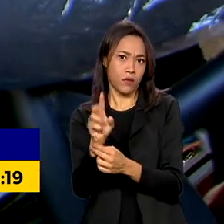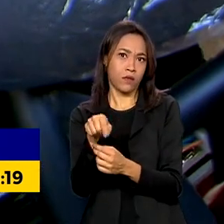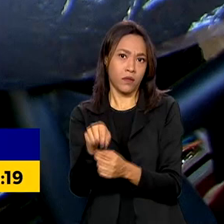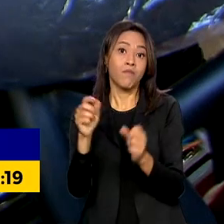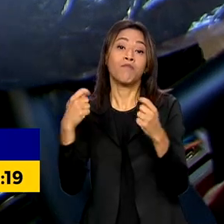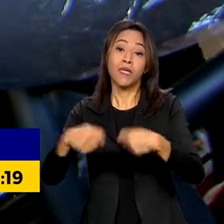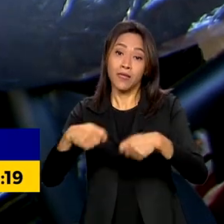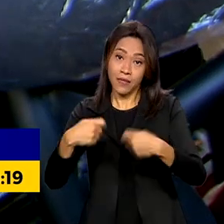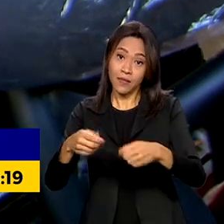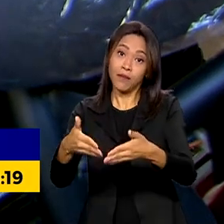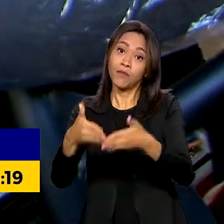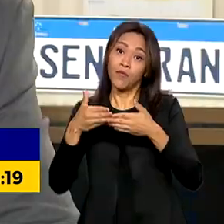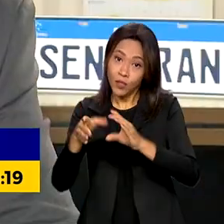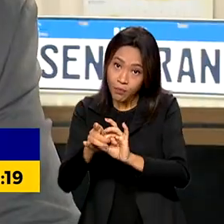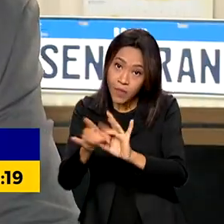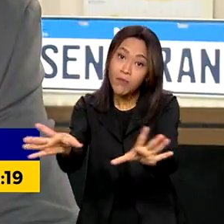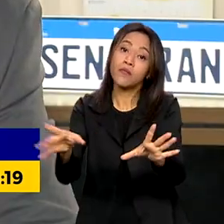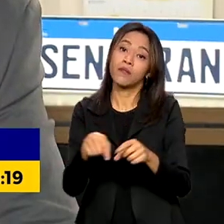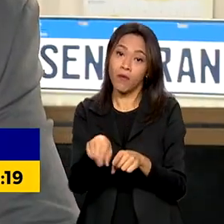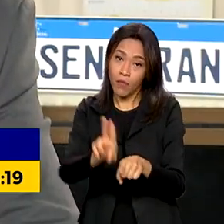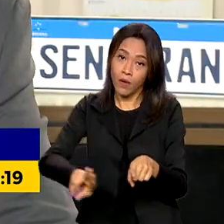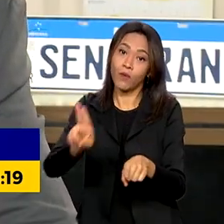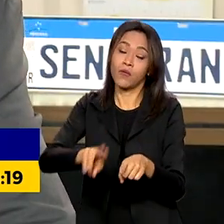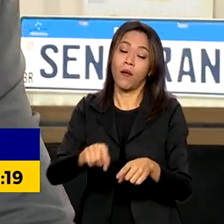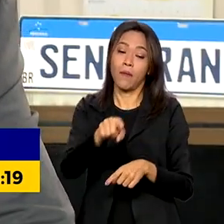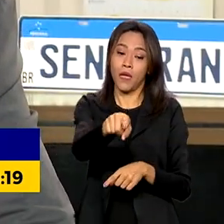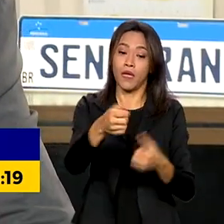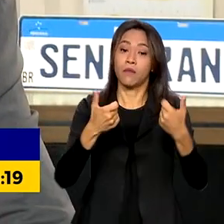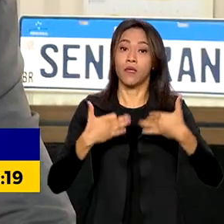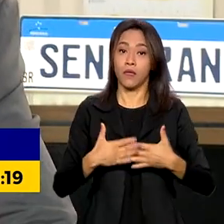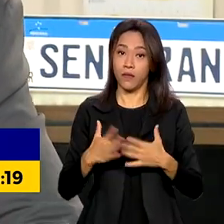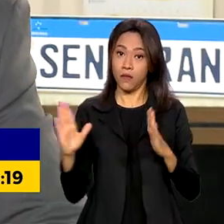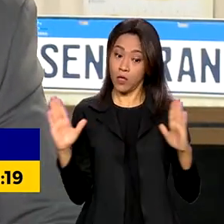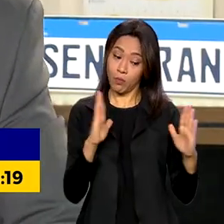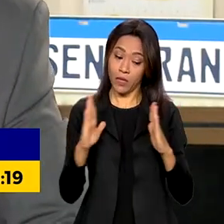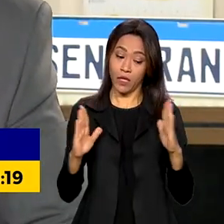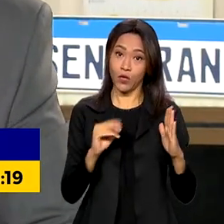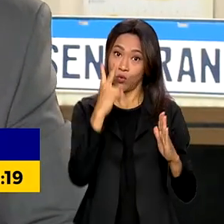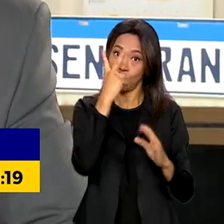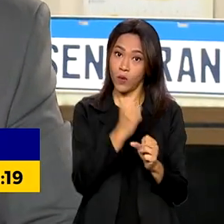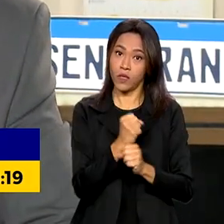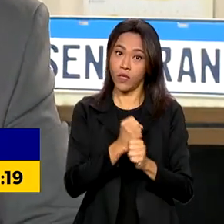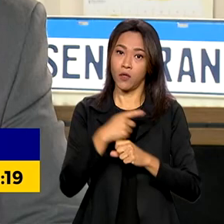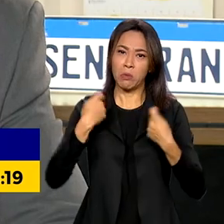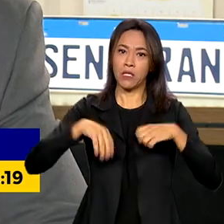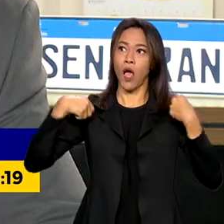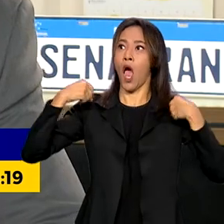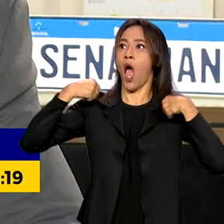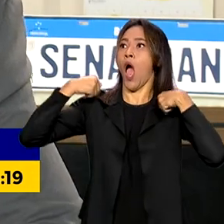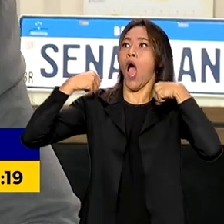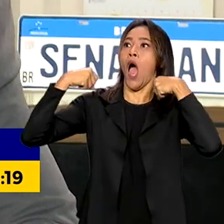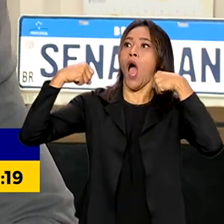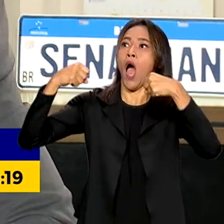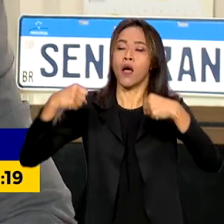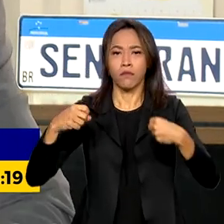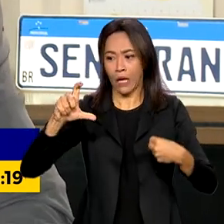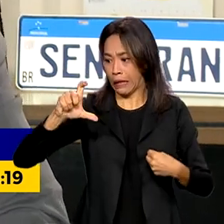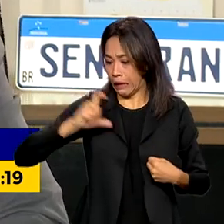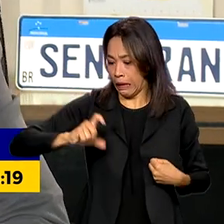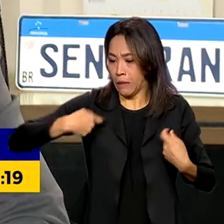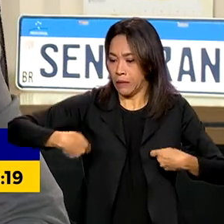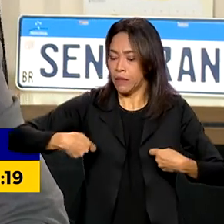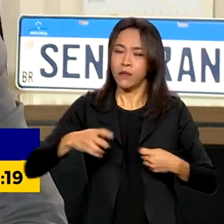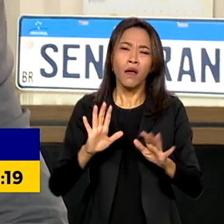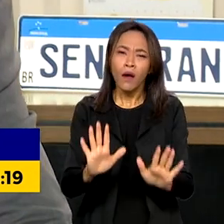para andar com o veículo. Ele terá até dois anos para fazer isso, então não tem correria. Mas é muito importante também ele saber que